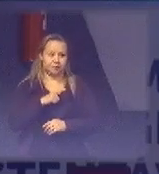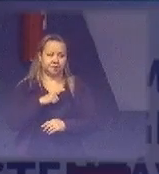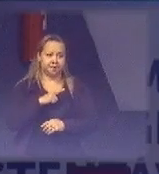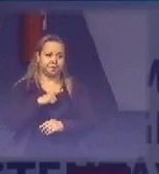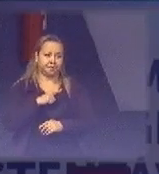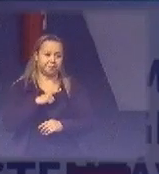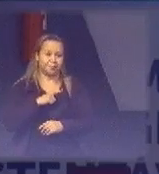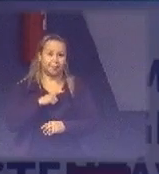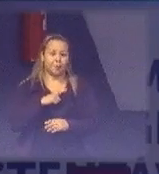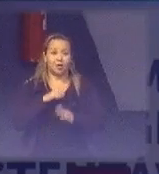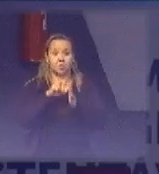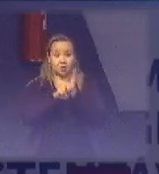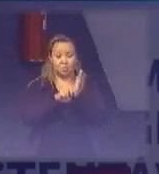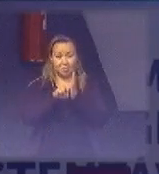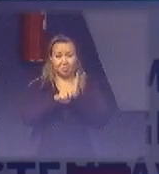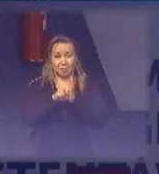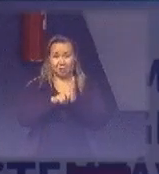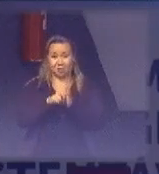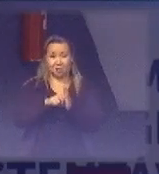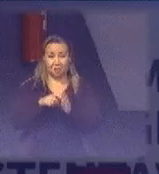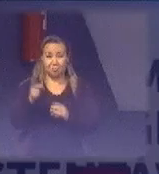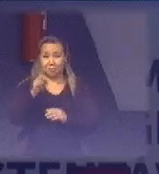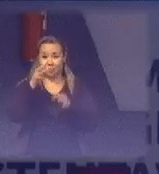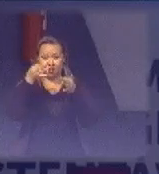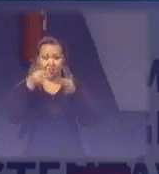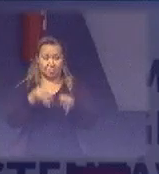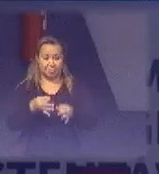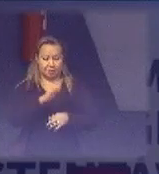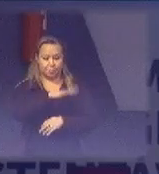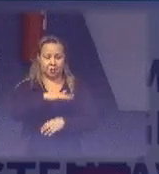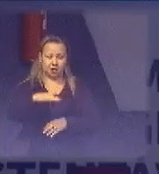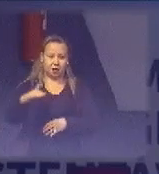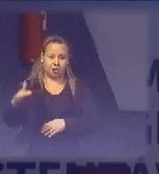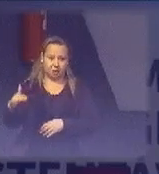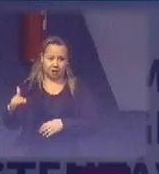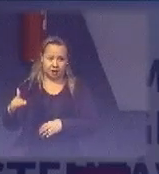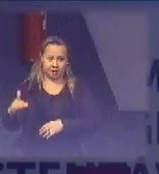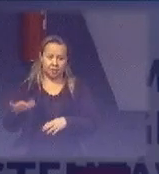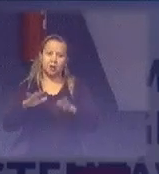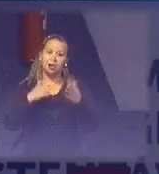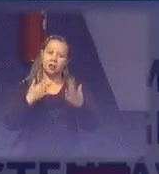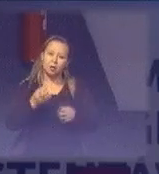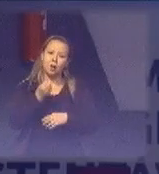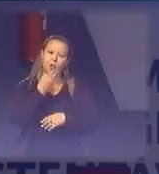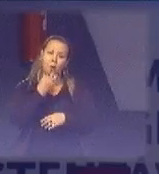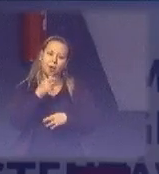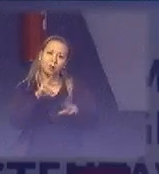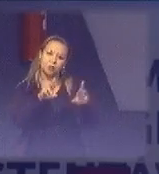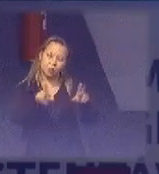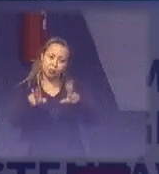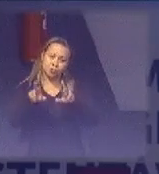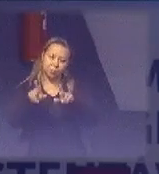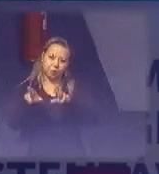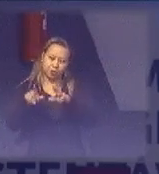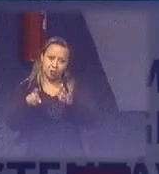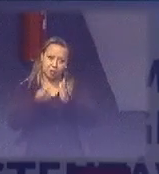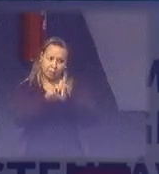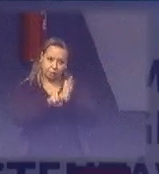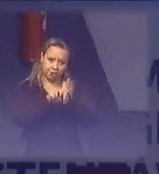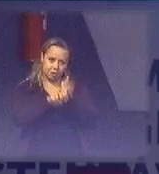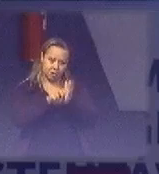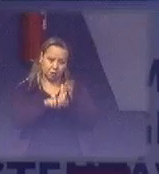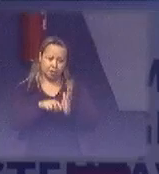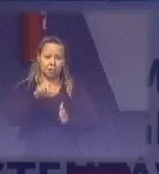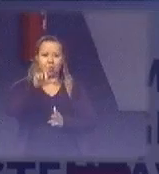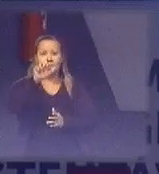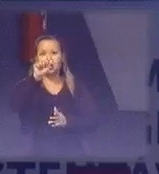inadequadas para a idade e para o porte físico da criança. Então, é bom a gente diferenciar. Inclusive, a quantidade de lacres é